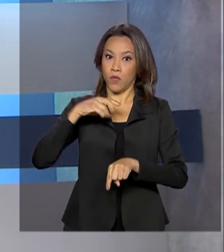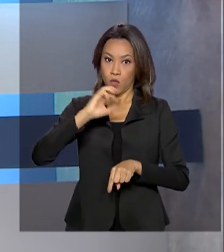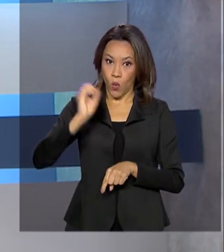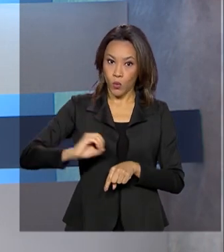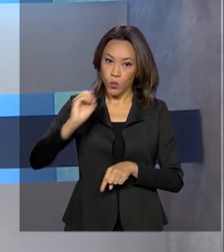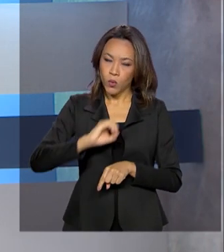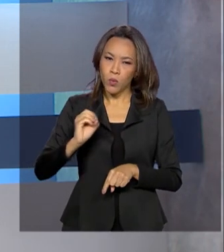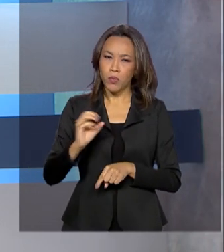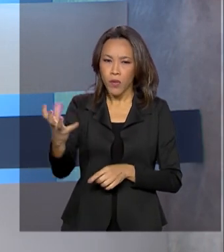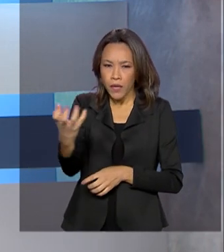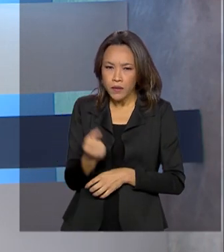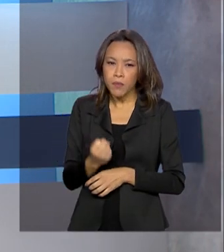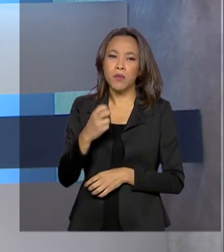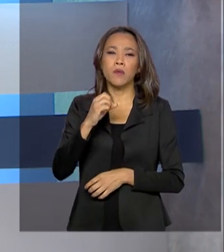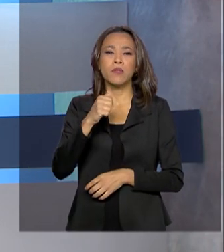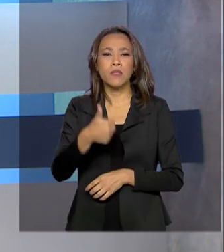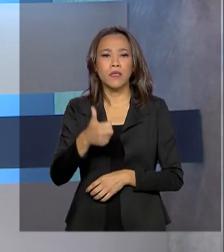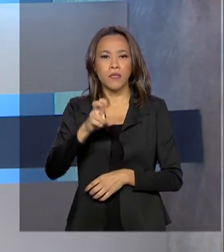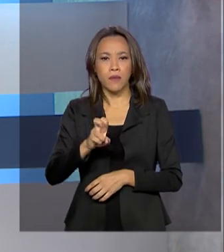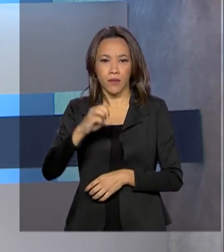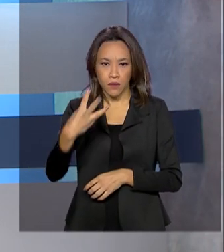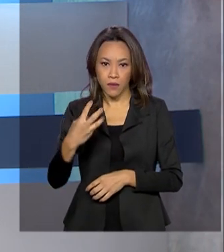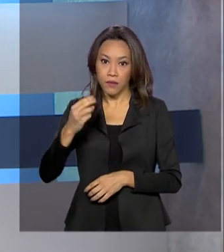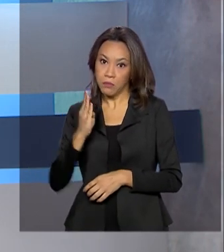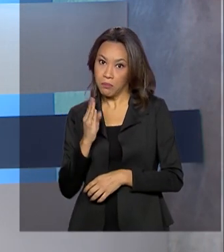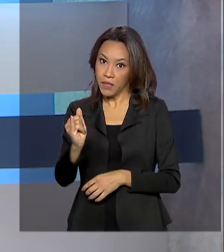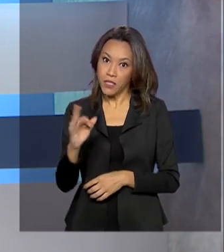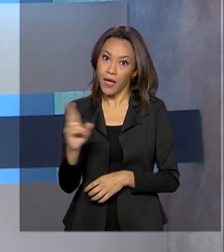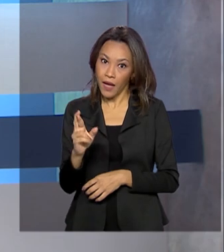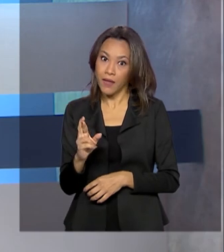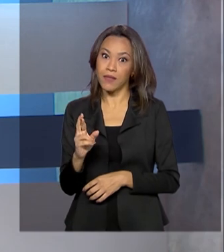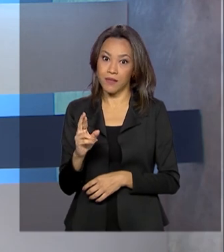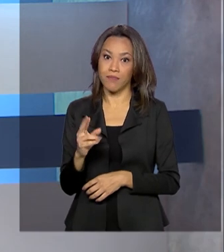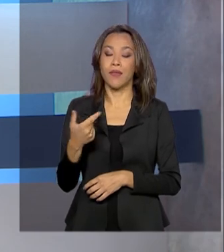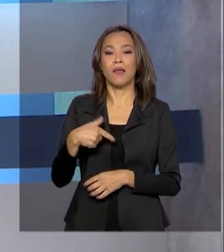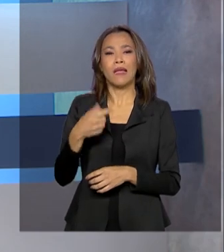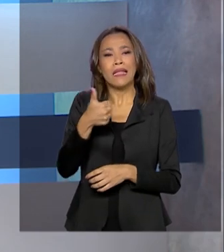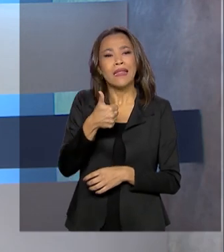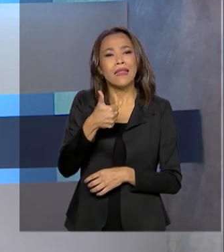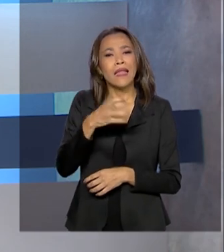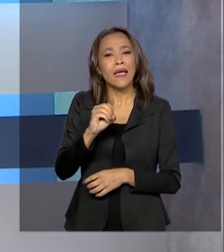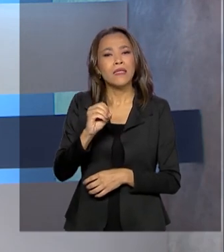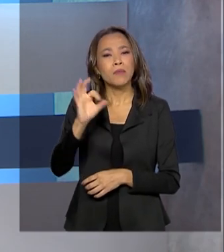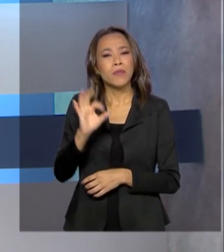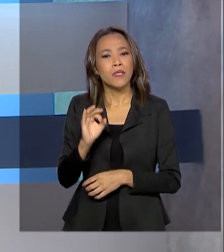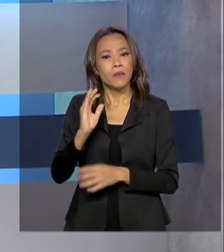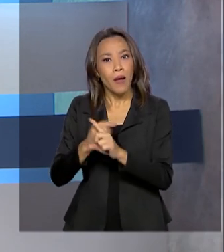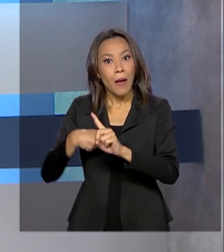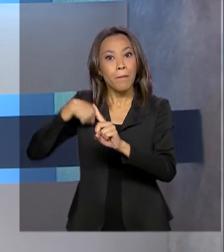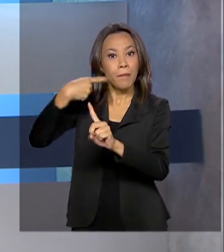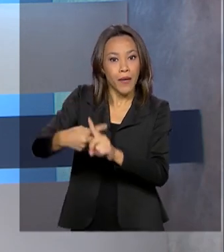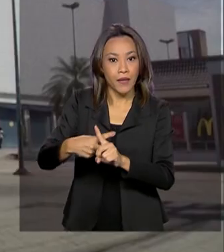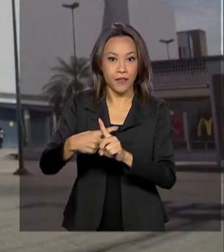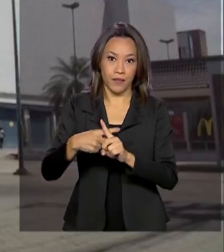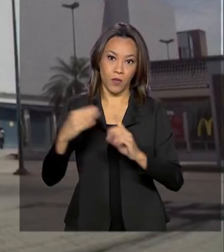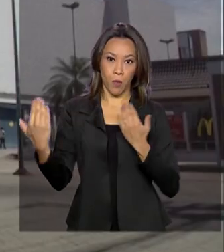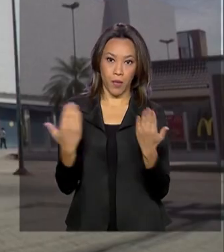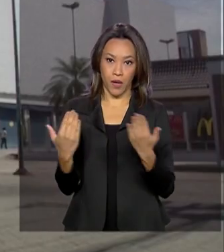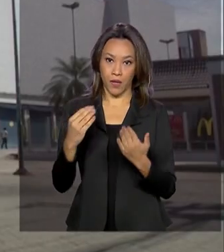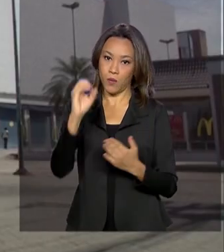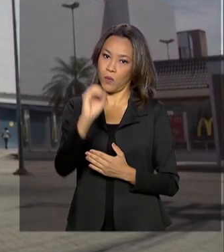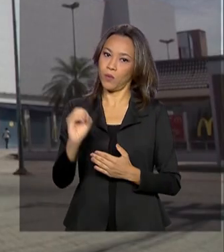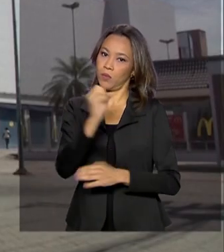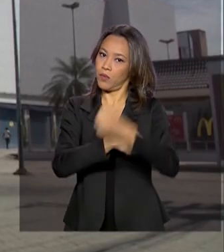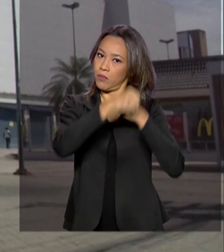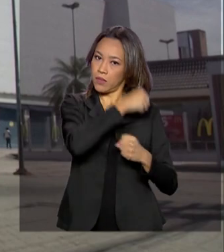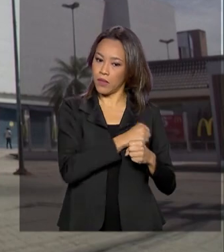de 153 bilhões de reais. 10% a mais em relação a outubro do ano passado. Depois